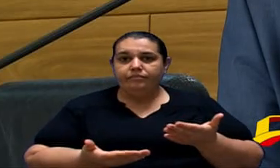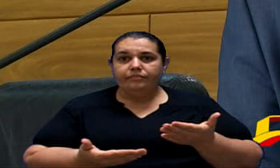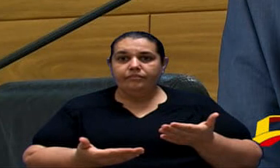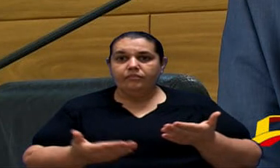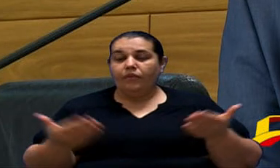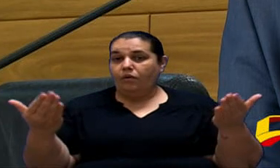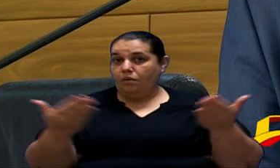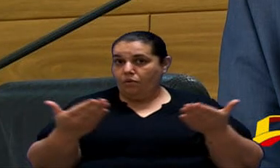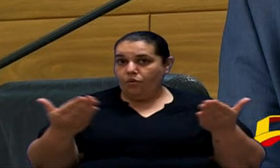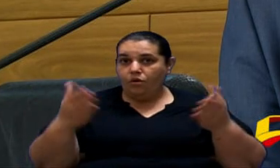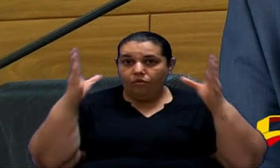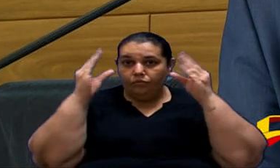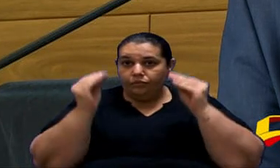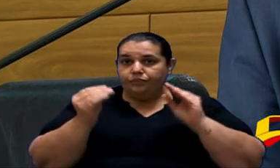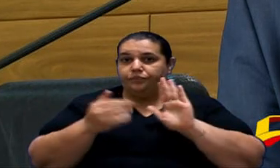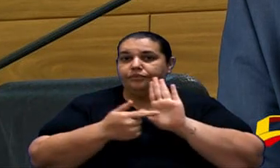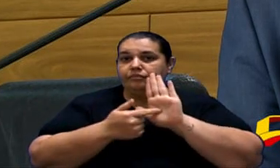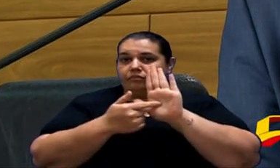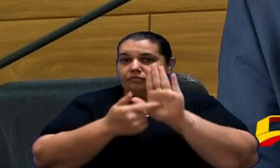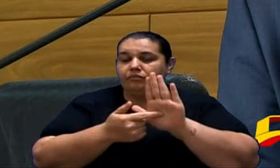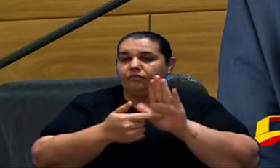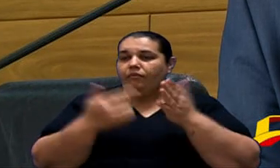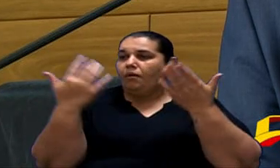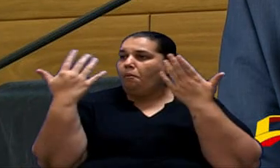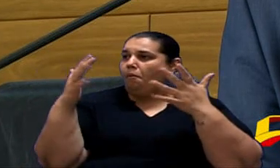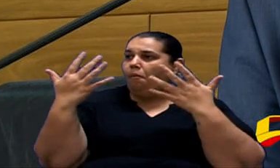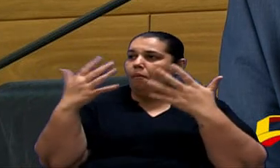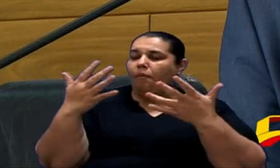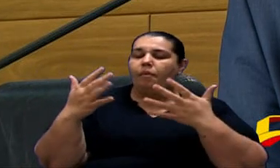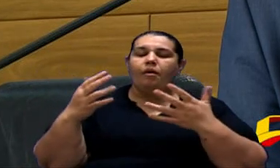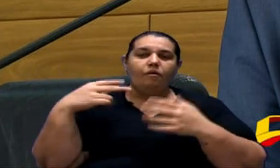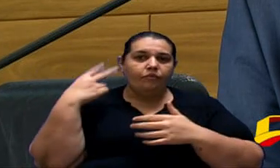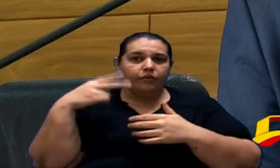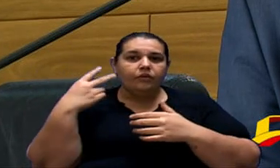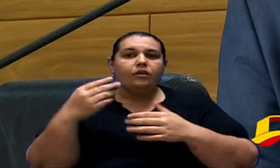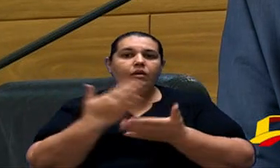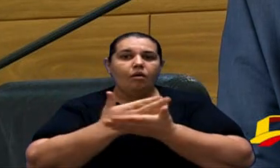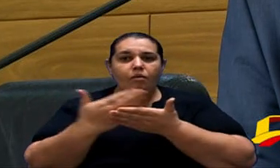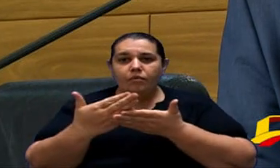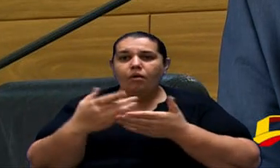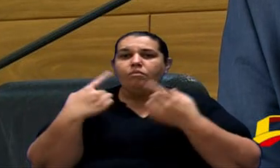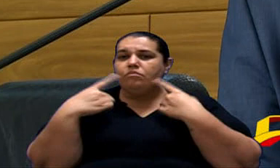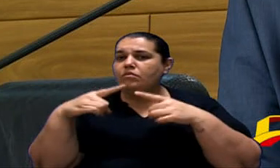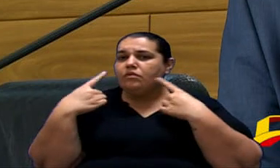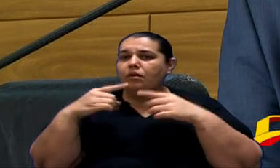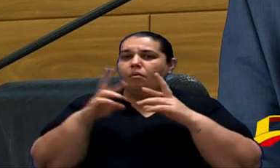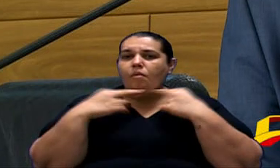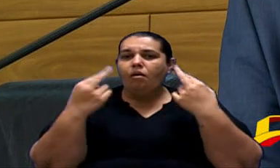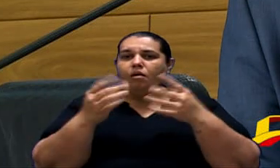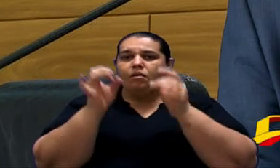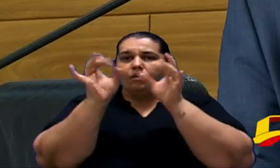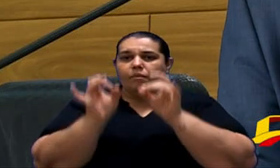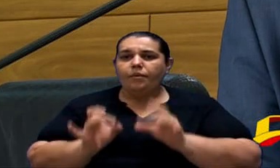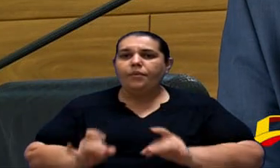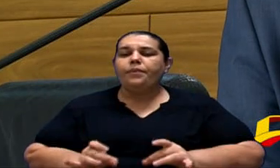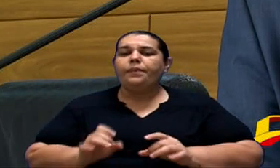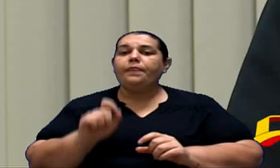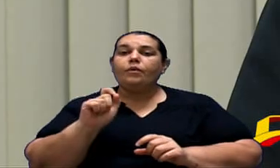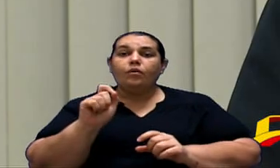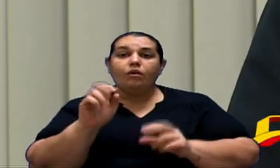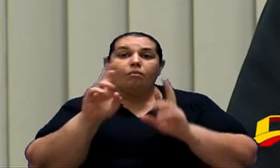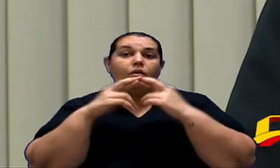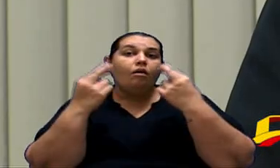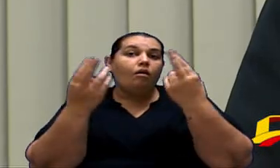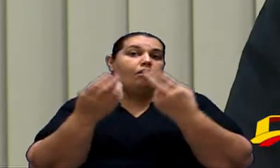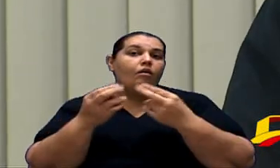De Parabenizar O Vereador Cícero João Pela Iniciativa De discutir Em audiência Pública O que é A audiência